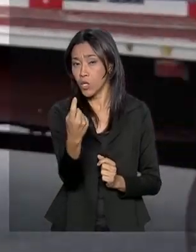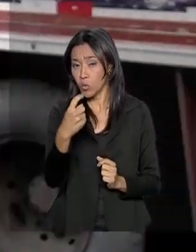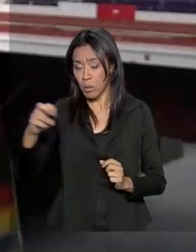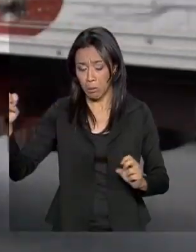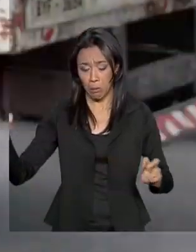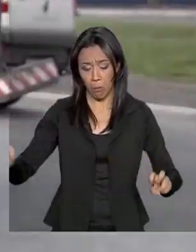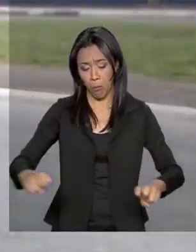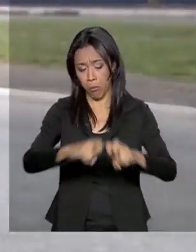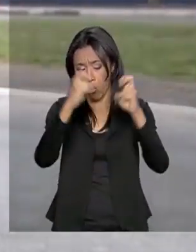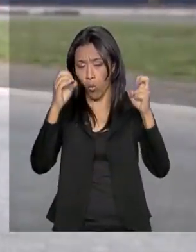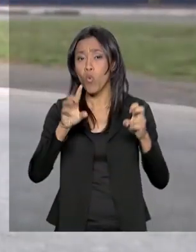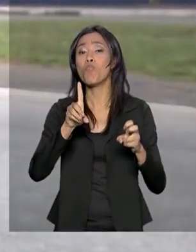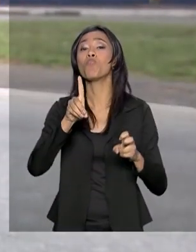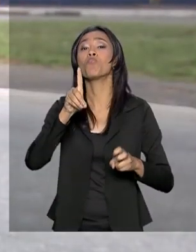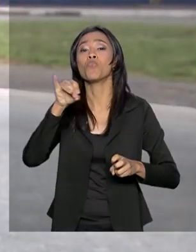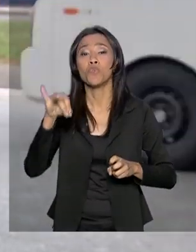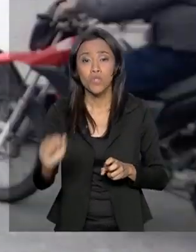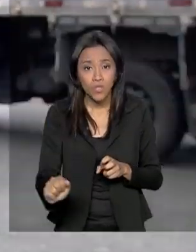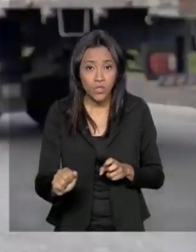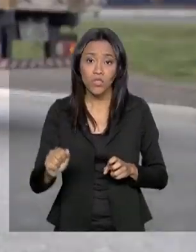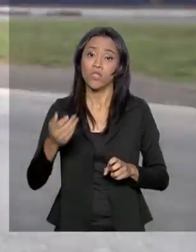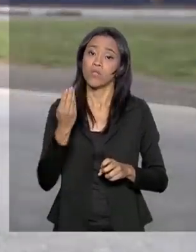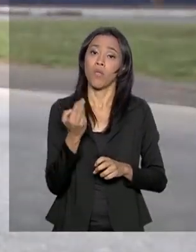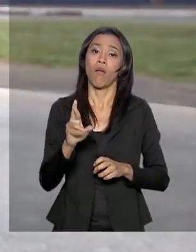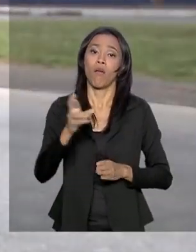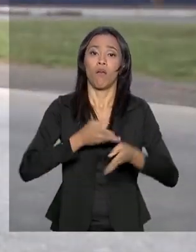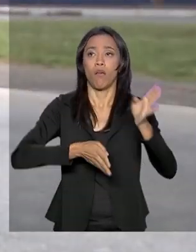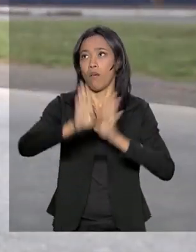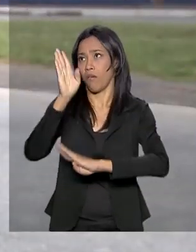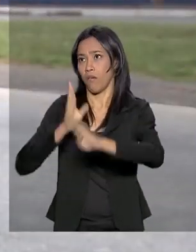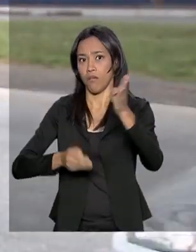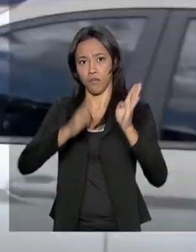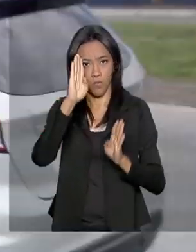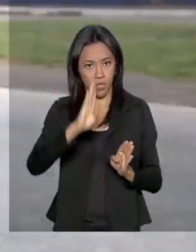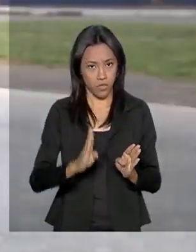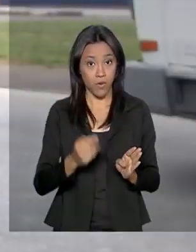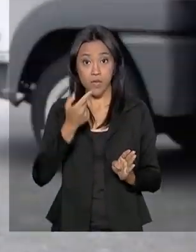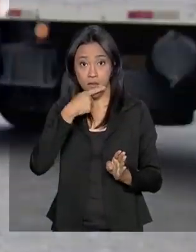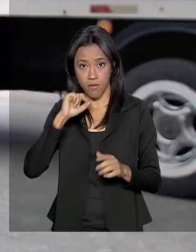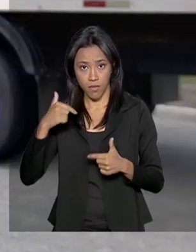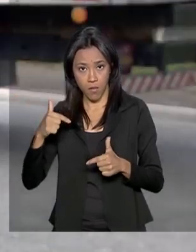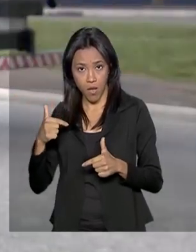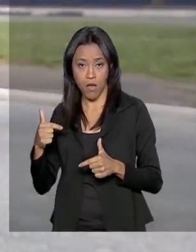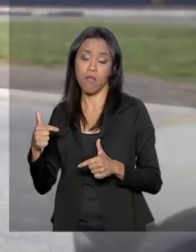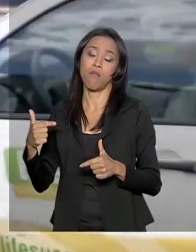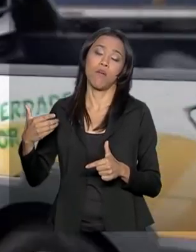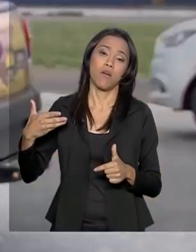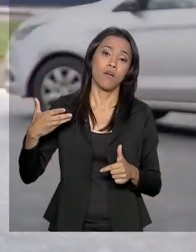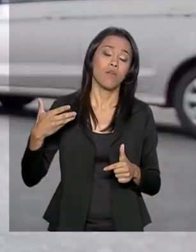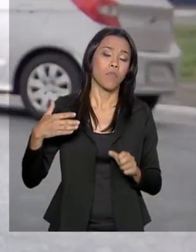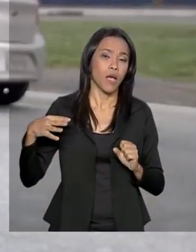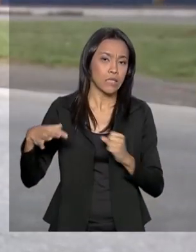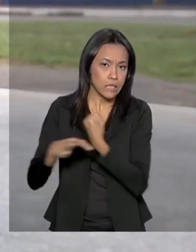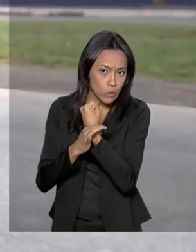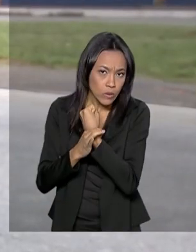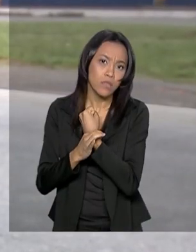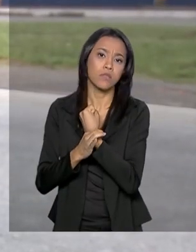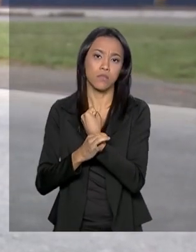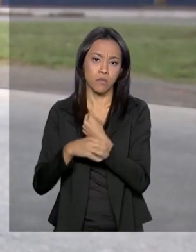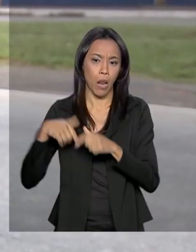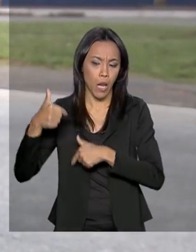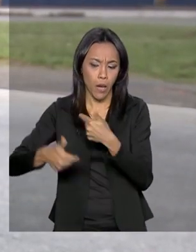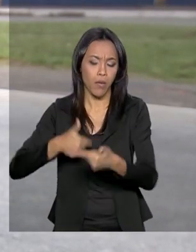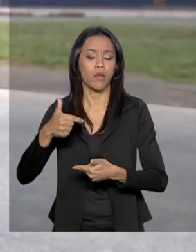graves por dia nas rodovias federais brasileiras. Quem trabalha para deixar o trânsito mais seguro, defende que o motorista